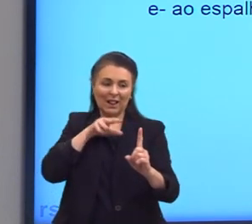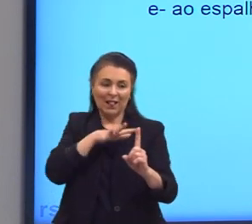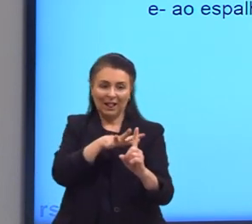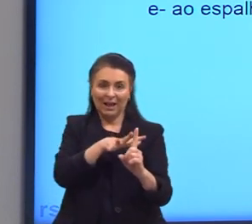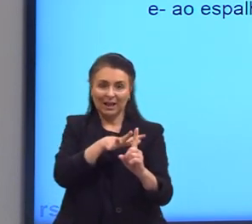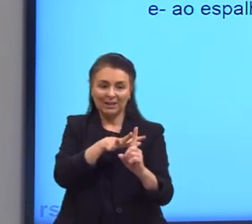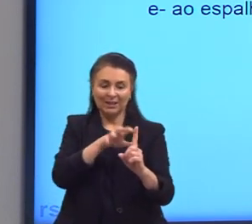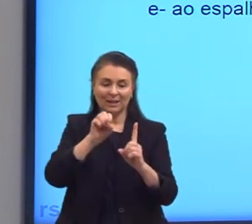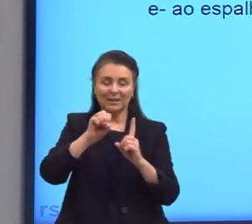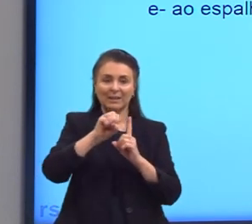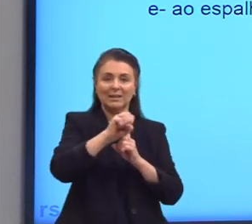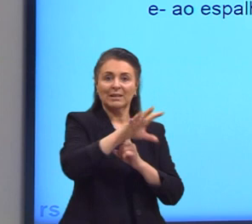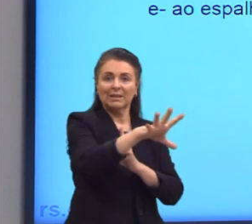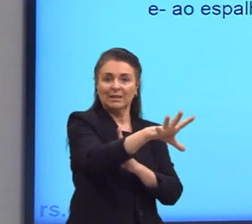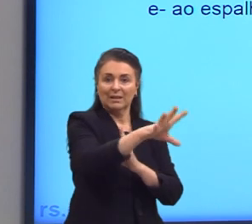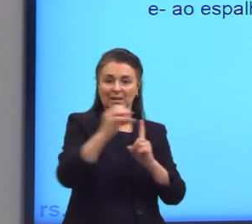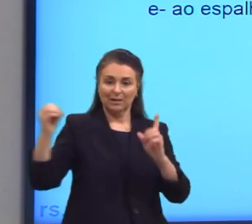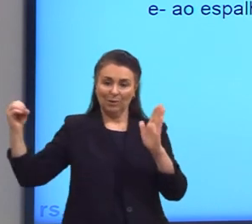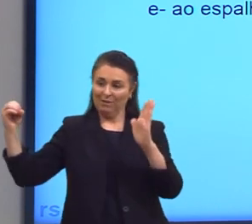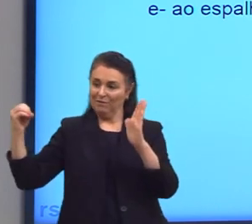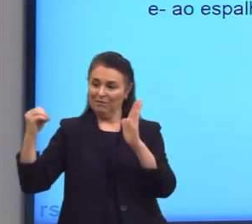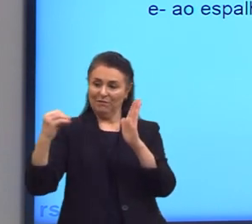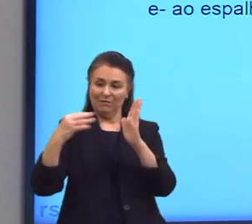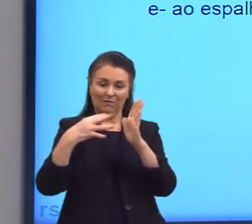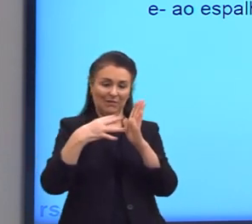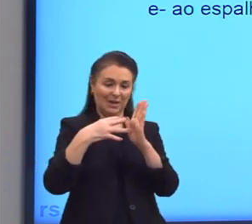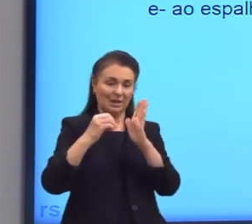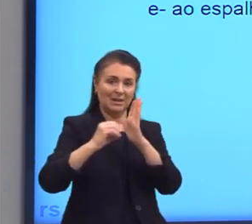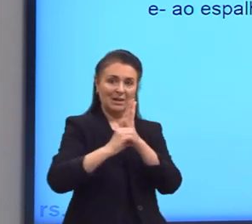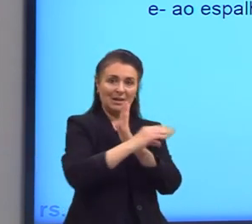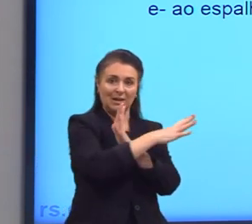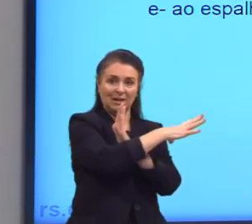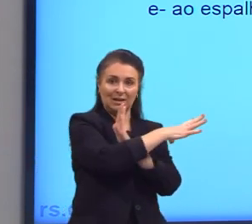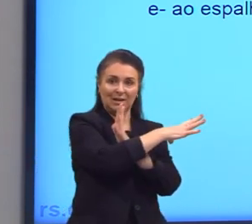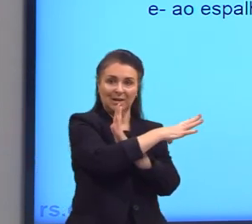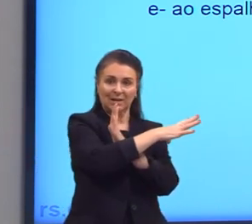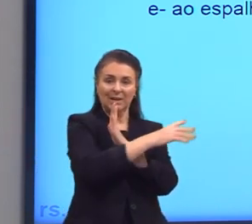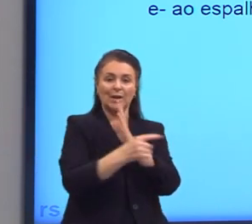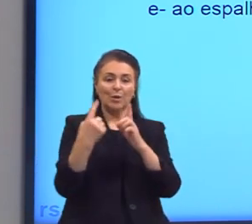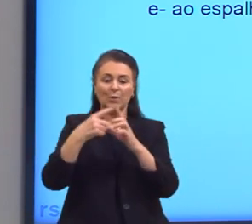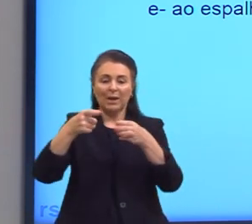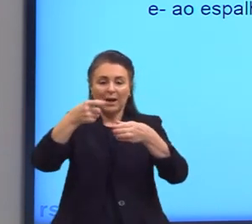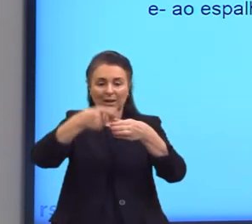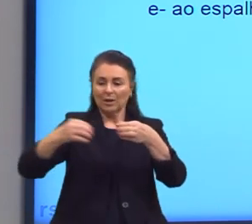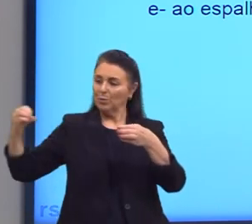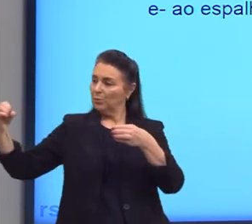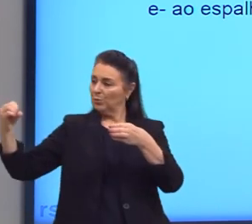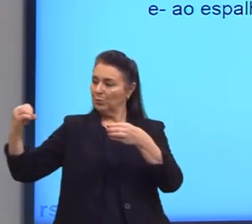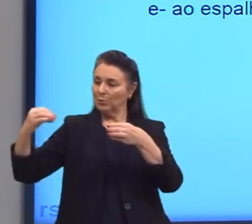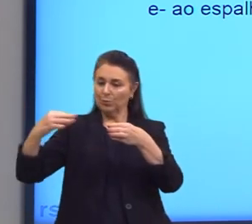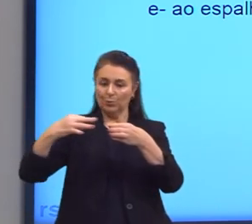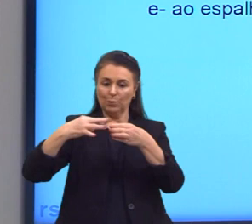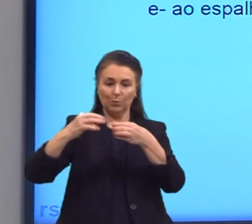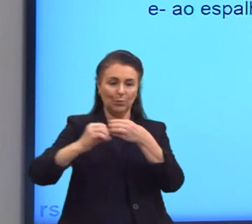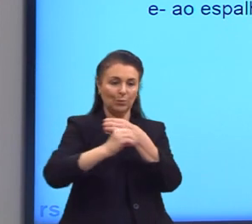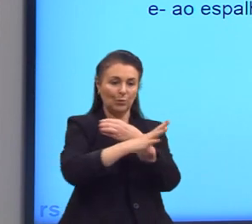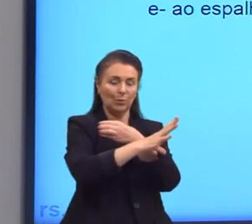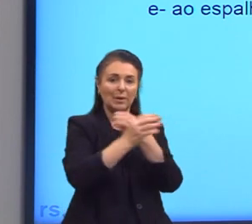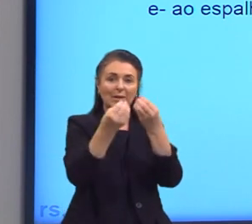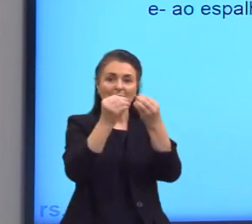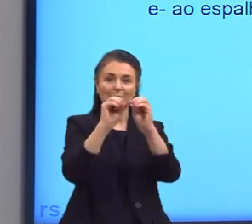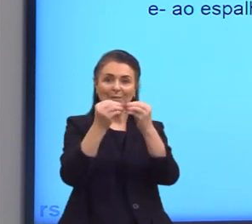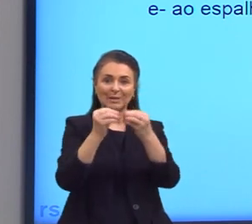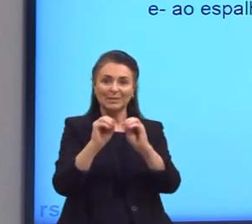a luz. Então, os raios de luz incidem sobre as partículas e acabam refletindo o raio.